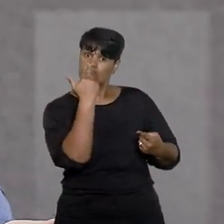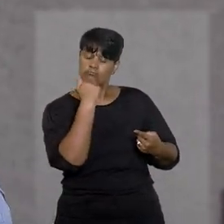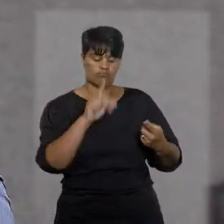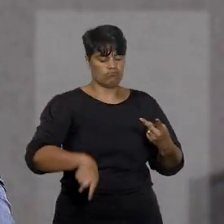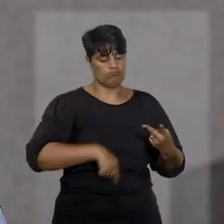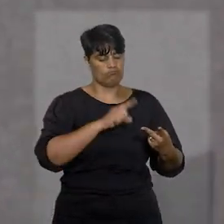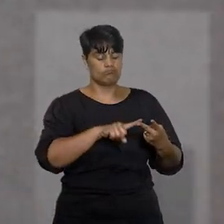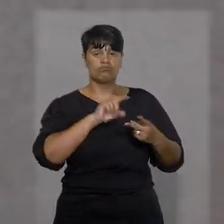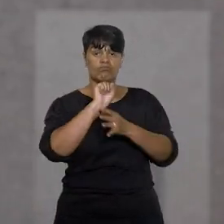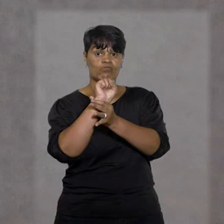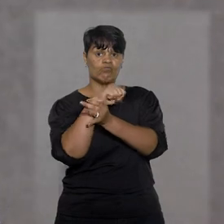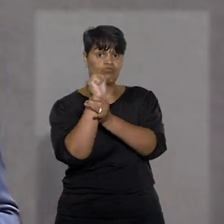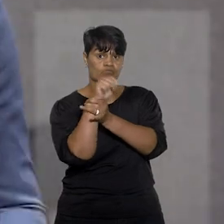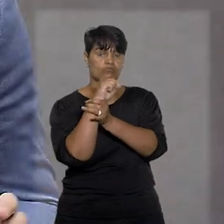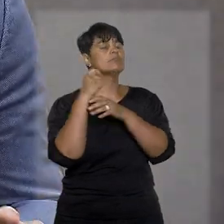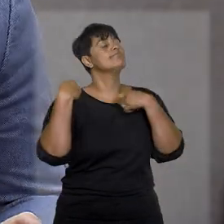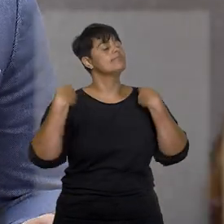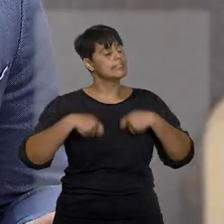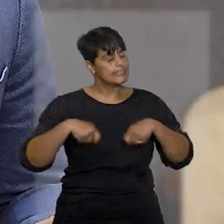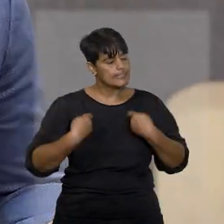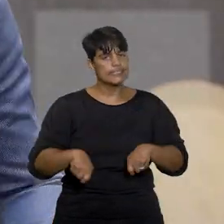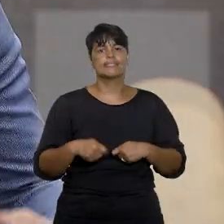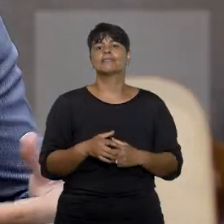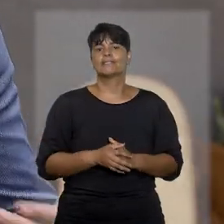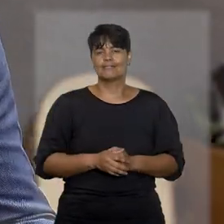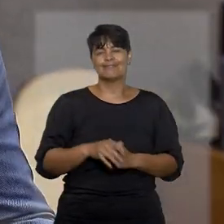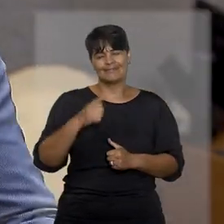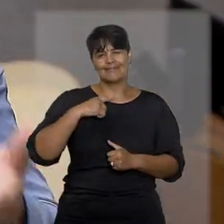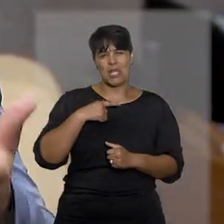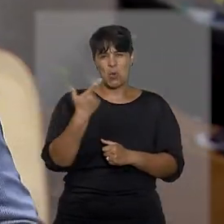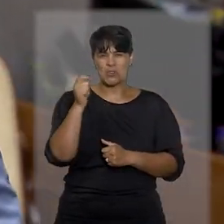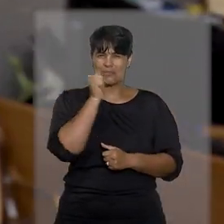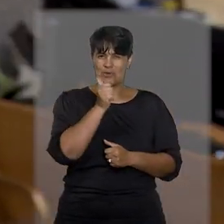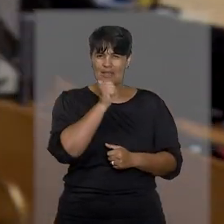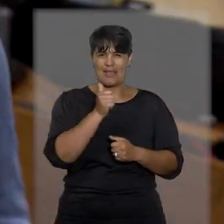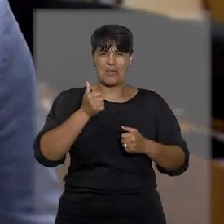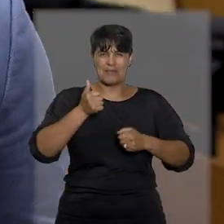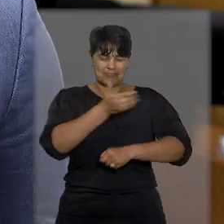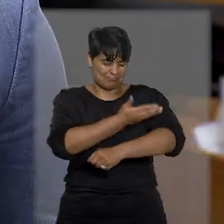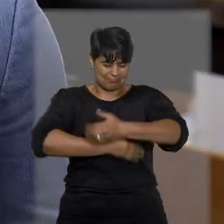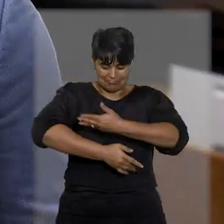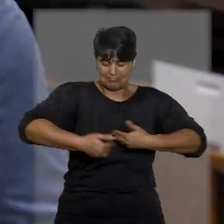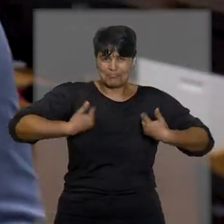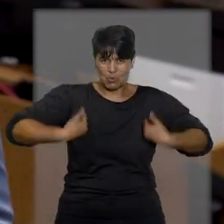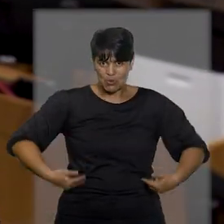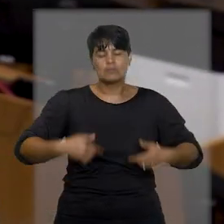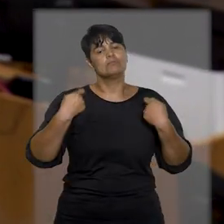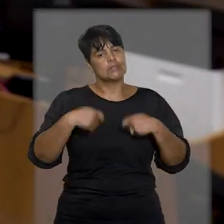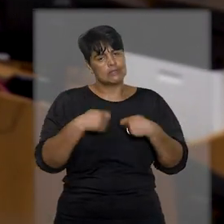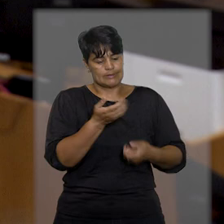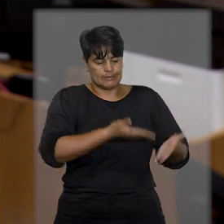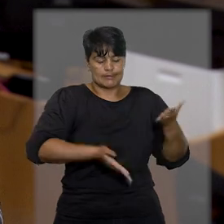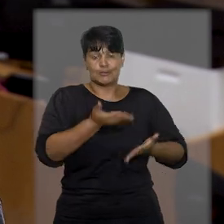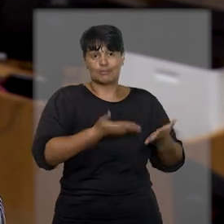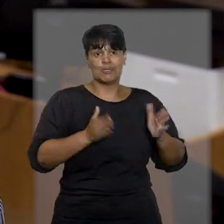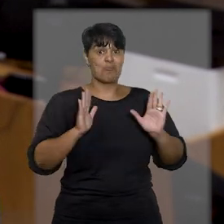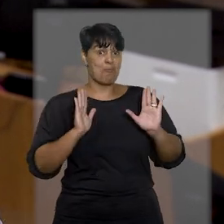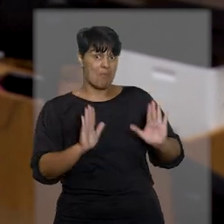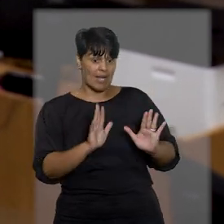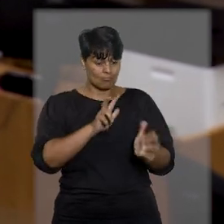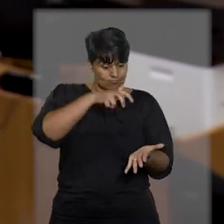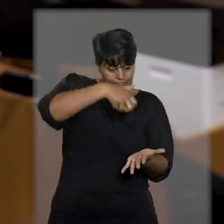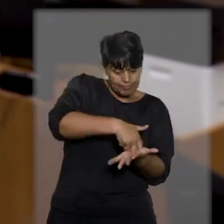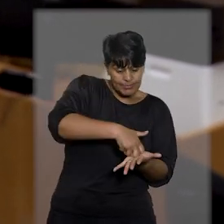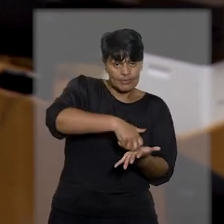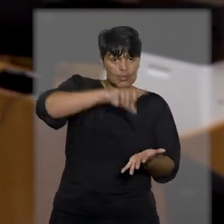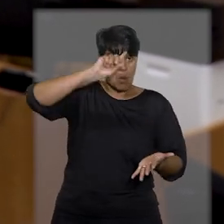sessões de fisioterapia a uma paciente com tetraplegia, seguindo orientação médica. Mas a sentença não impôs ao plano